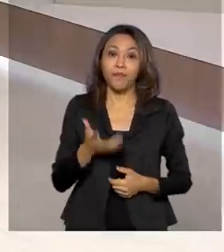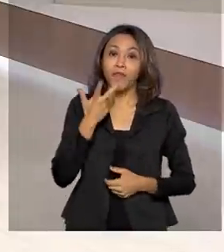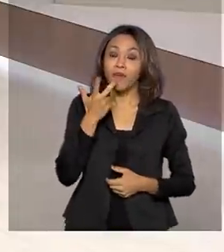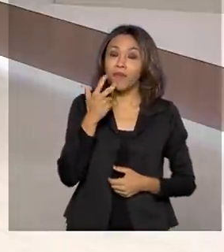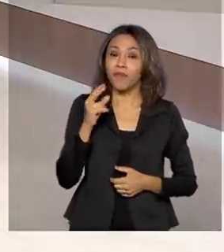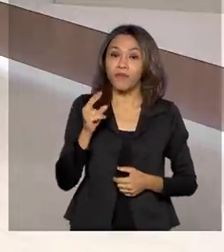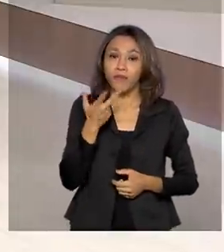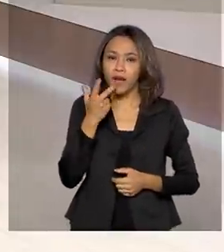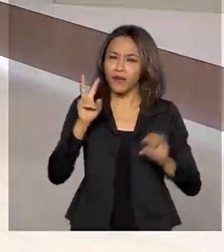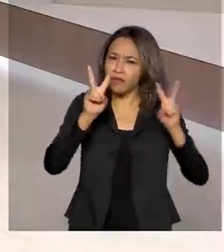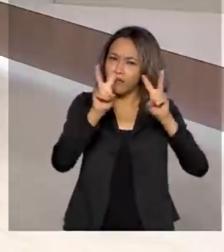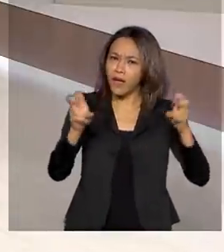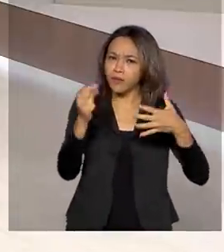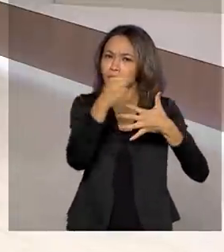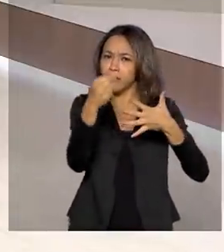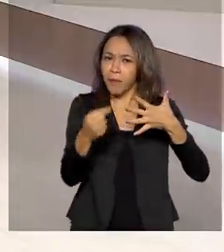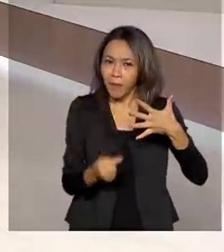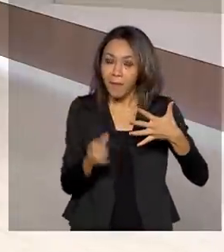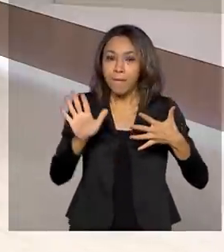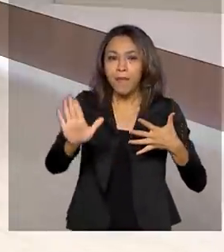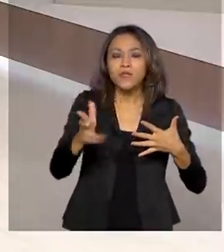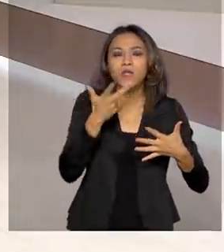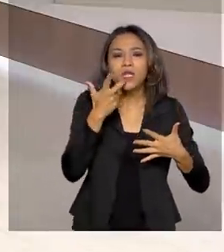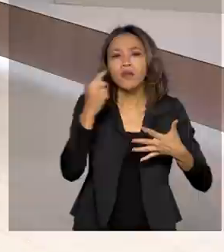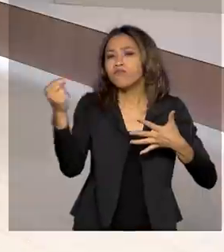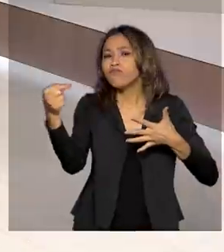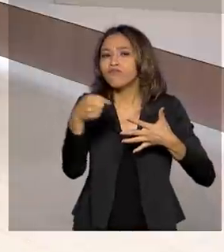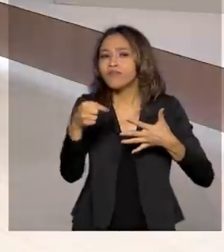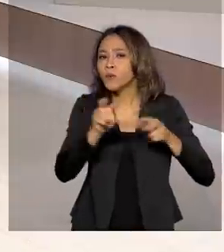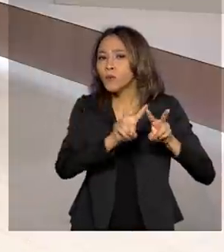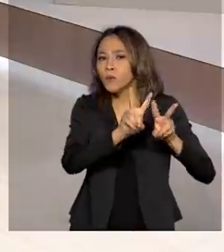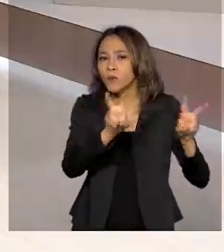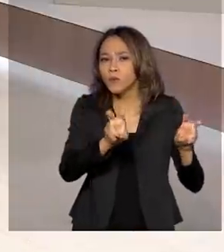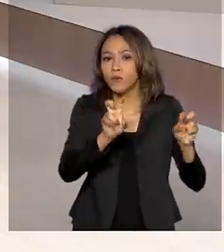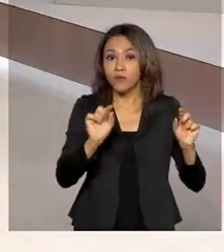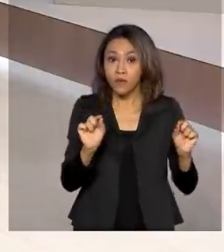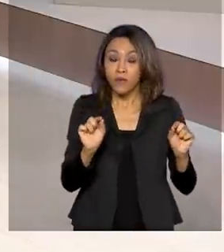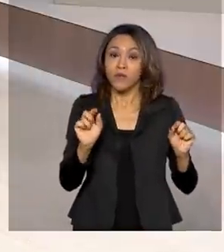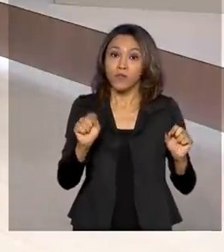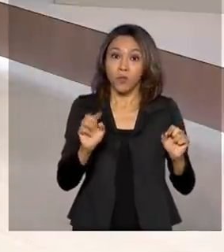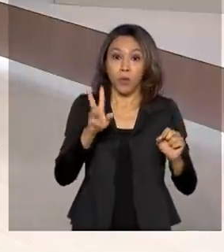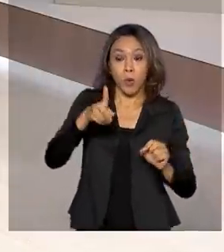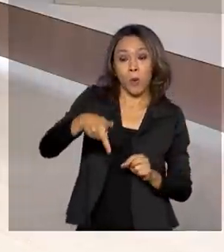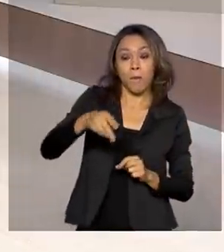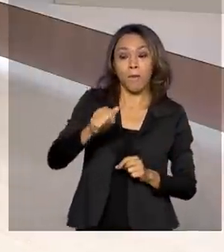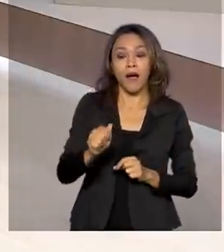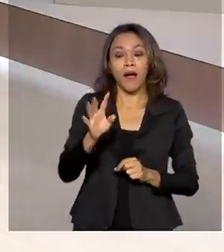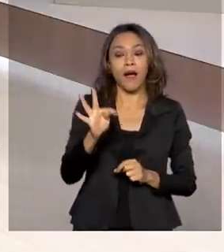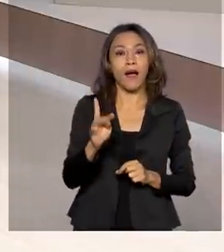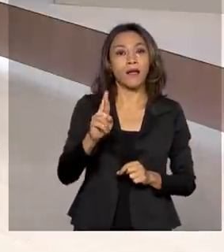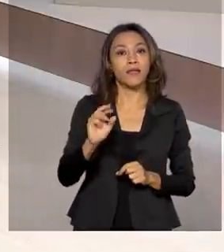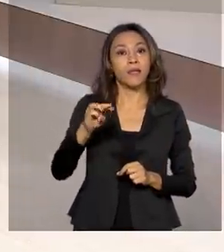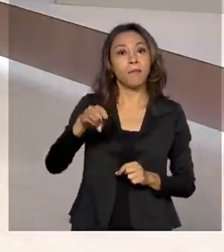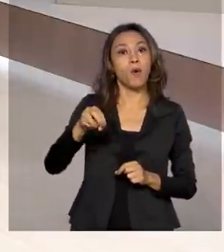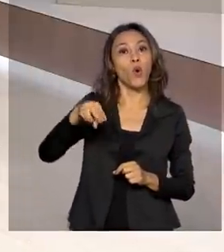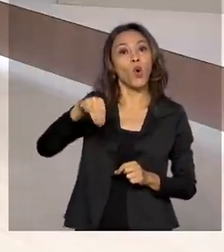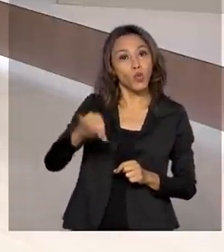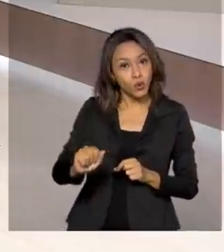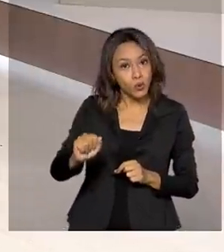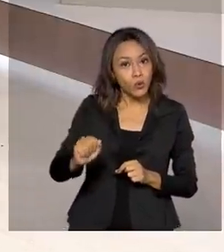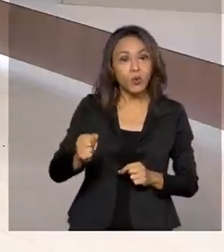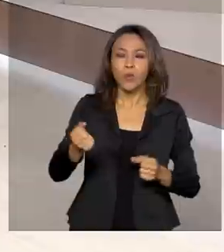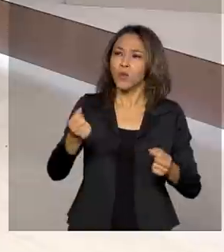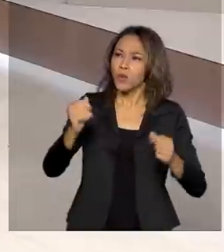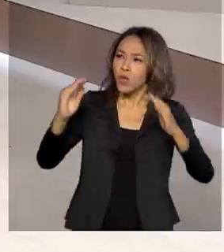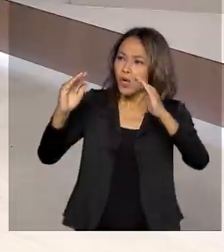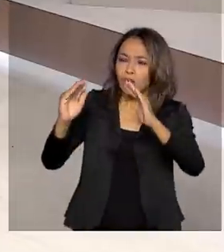pouquinho de vários aspectos, mas eu queria abordar com a senhora a questão do patrimônio cultural material. Como é que está sendo esse